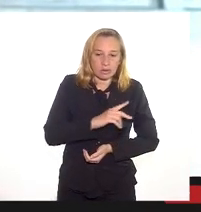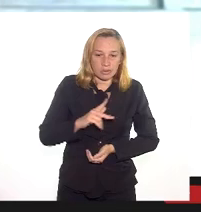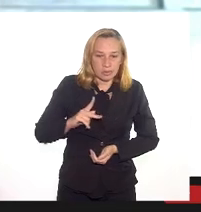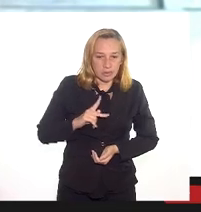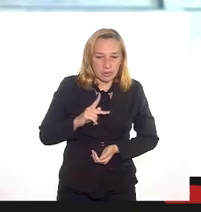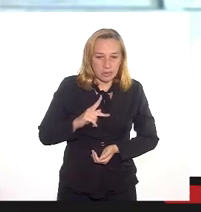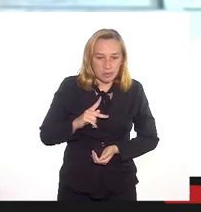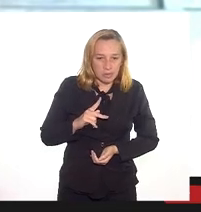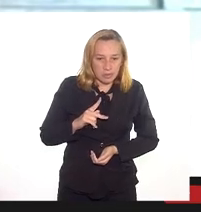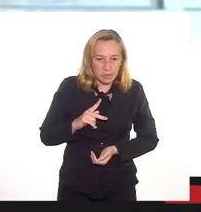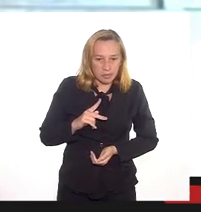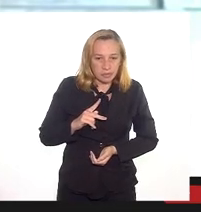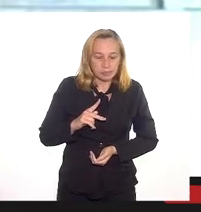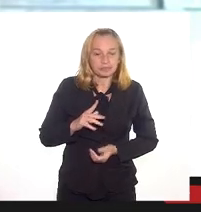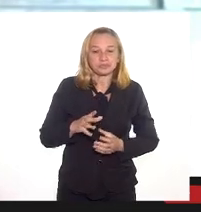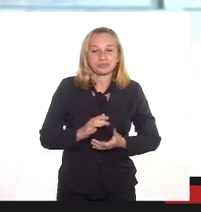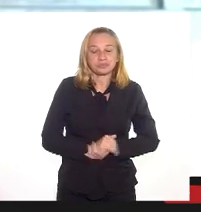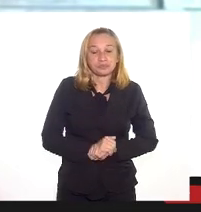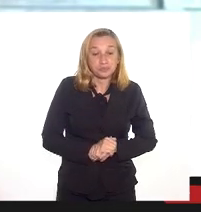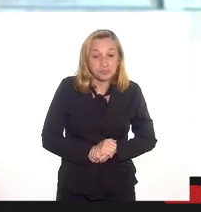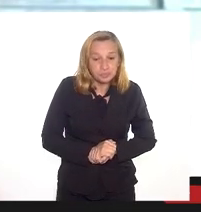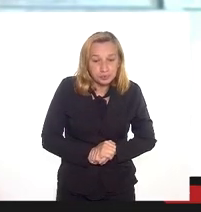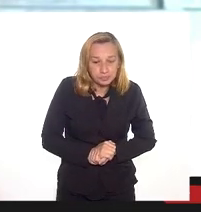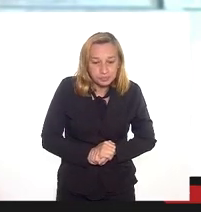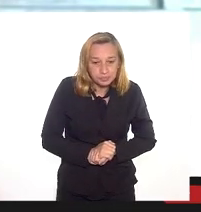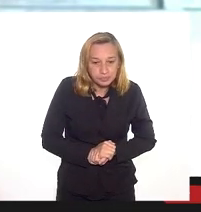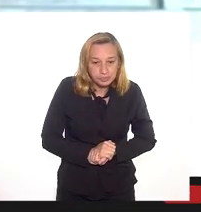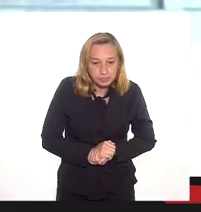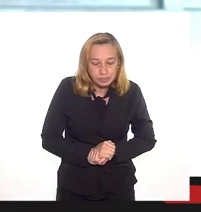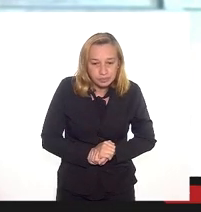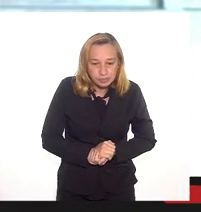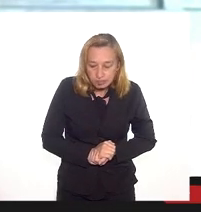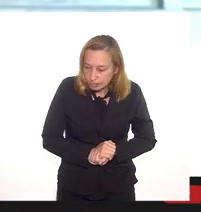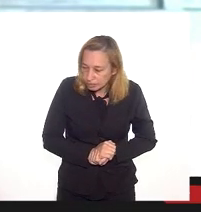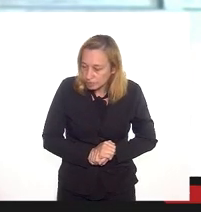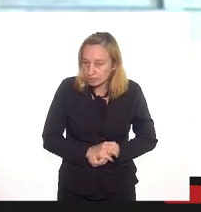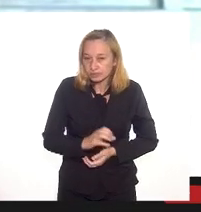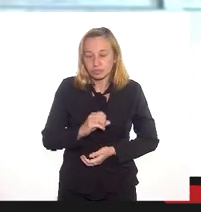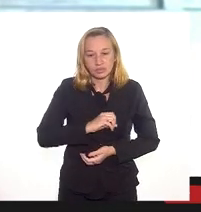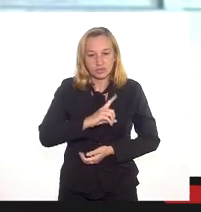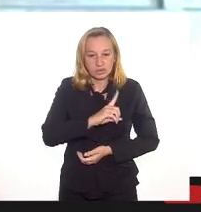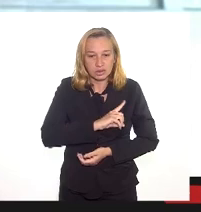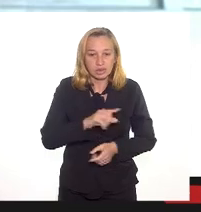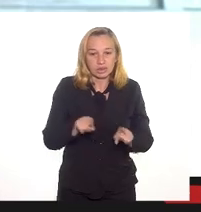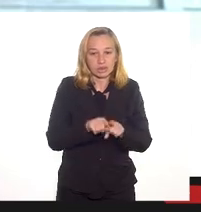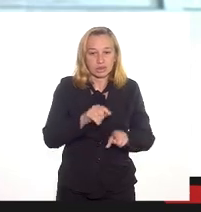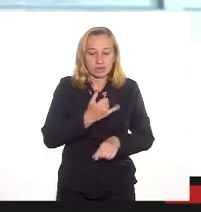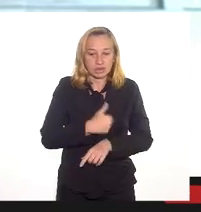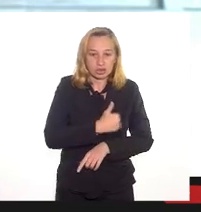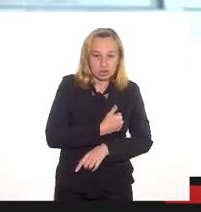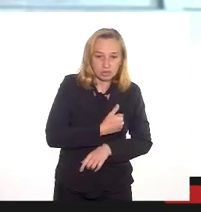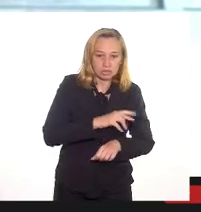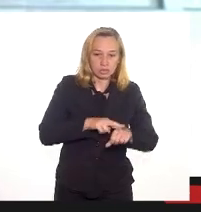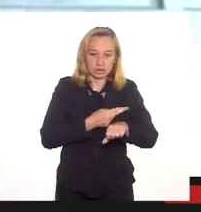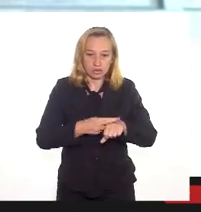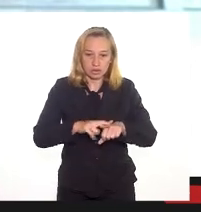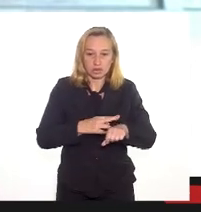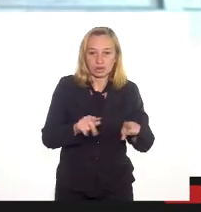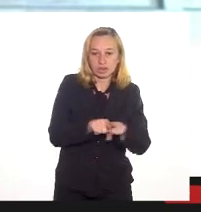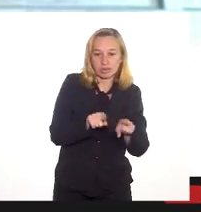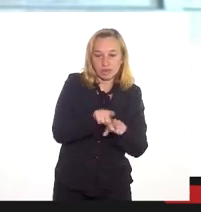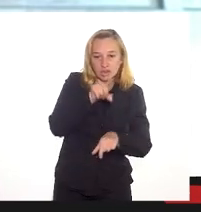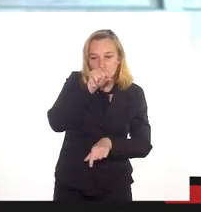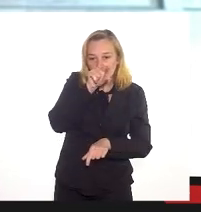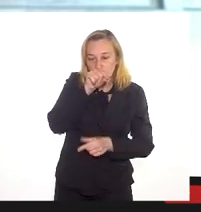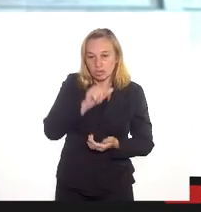núcleo de tutela coletiva, que abrange os municípios de Duque de Caxias, São João de Meriti, Belforrocho e Nelópolis.